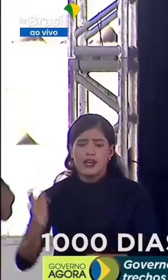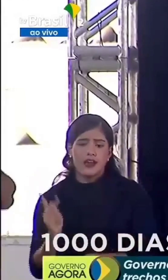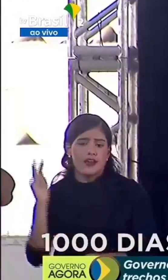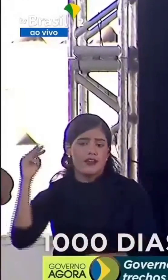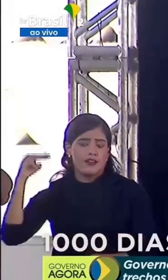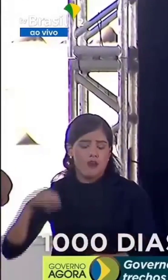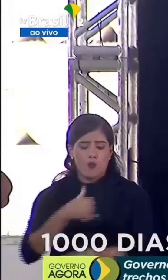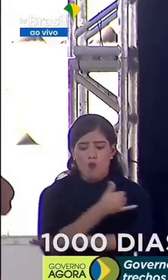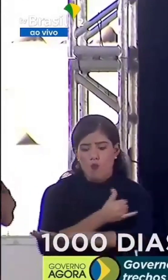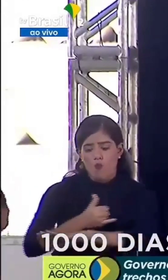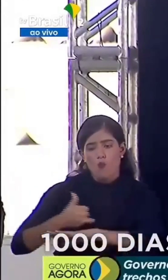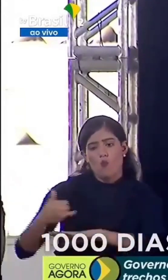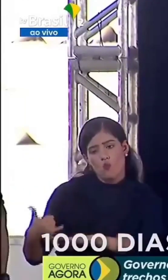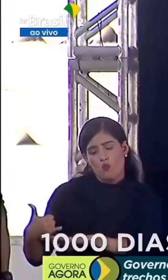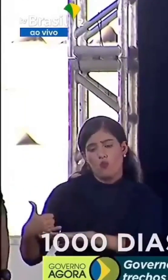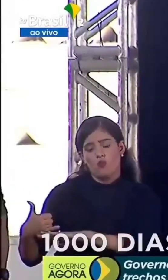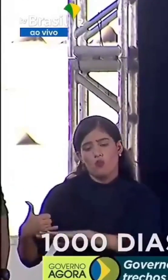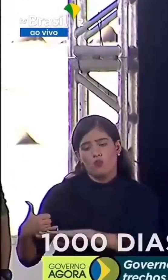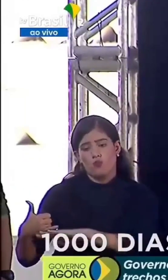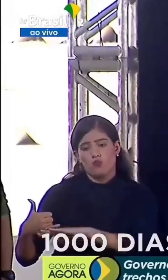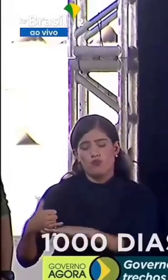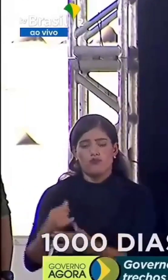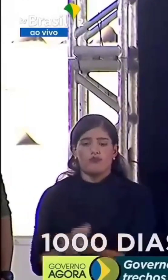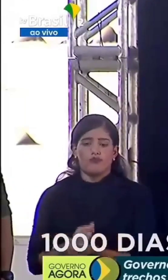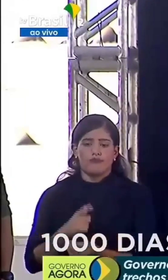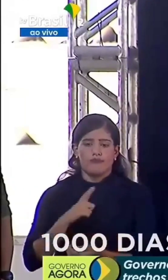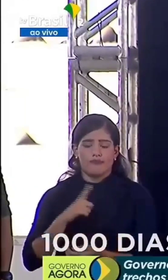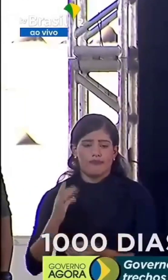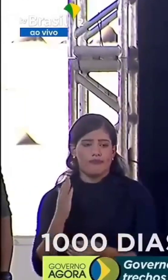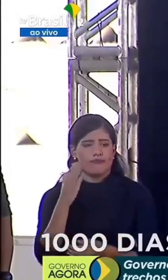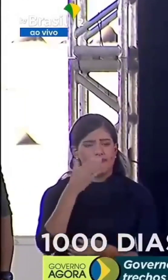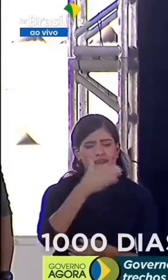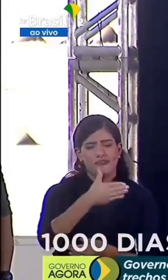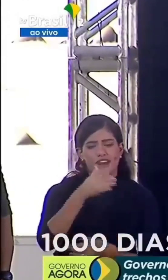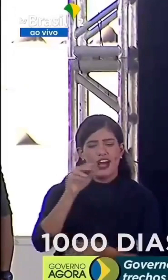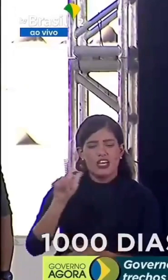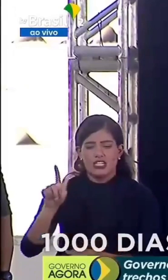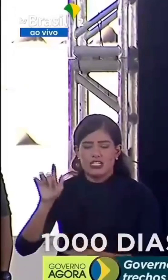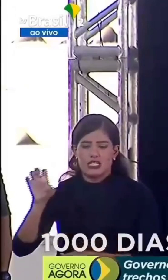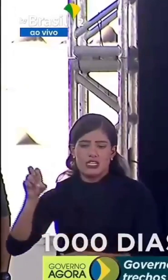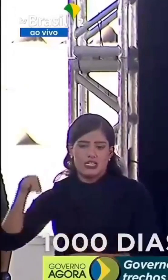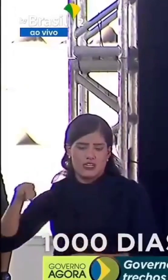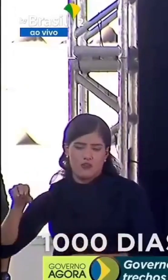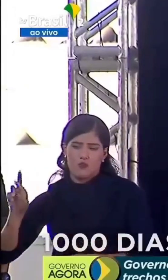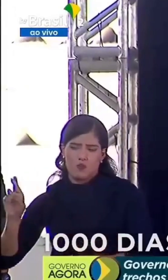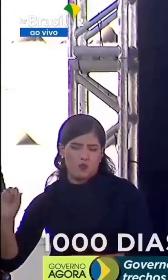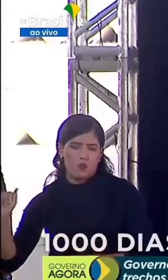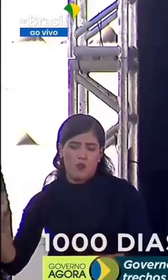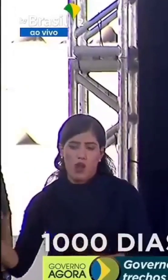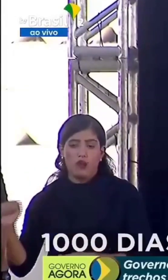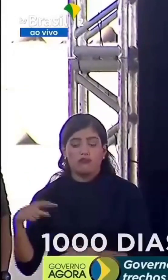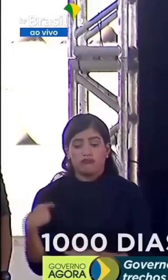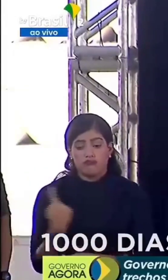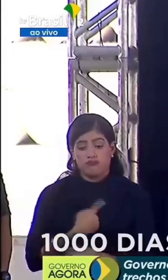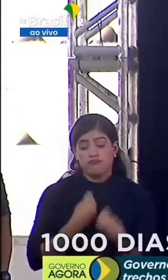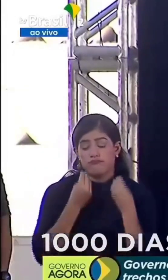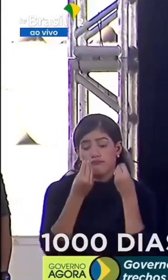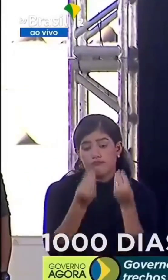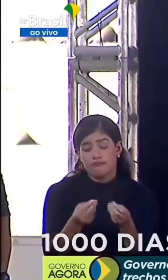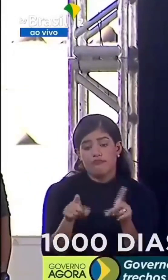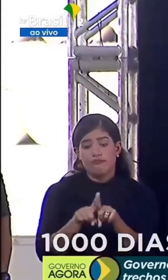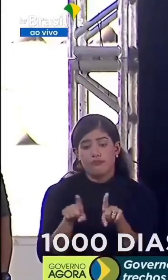pavimentação na 235. Da divisa para Jeremoabo, Jeremoabo para Canxé. Entregamos